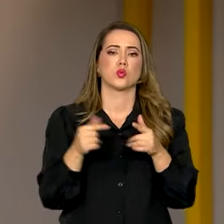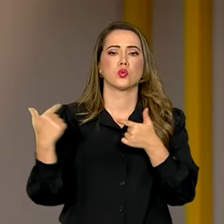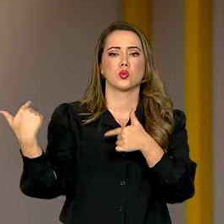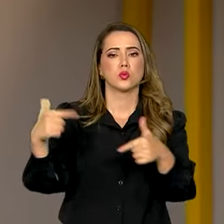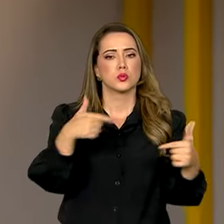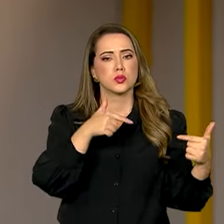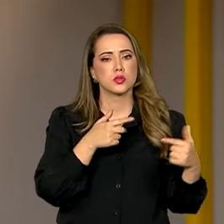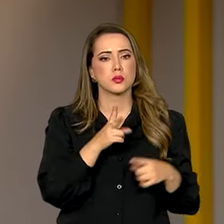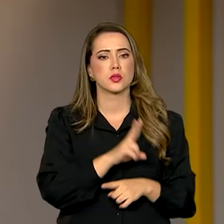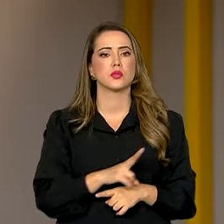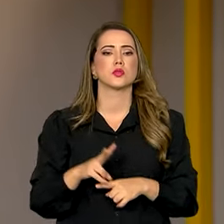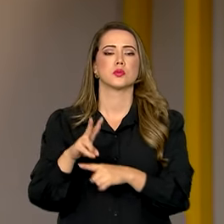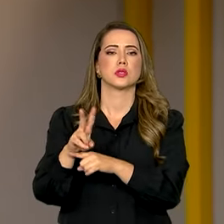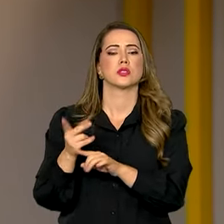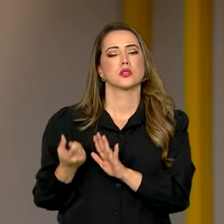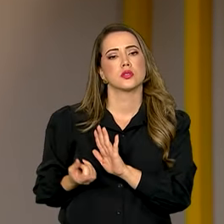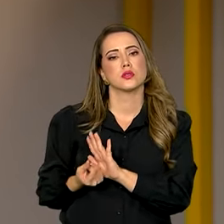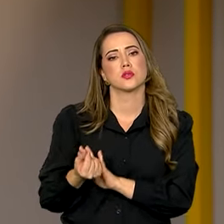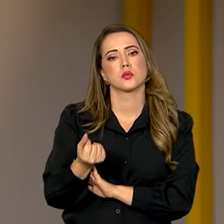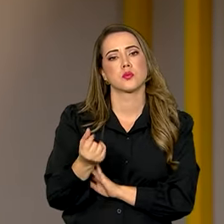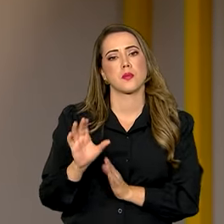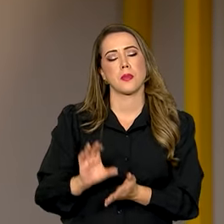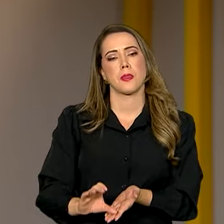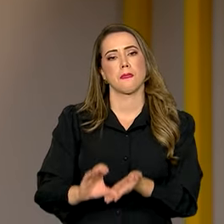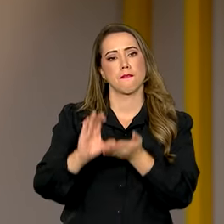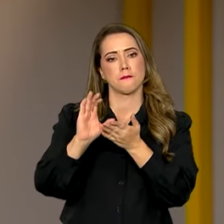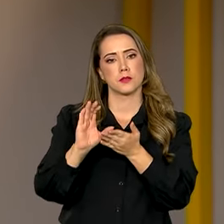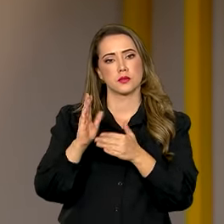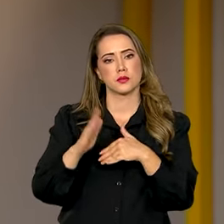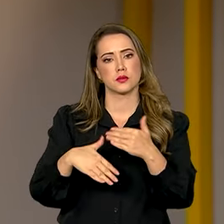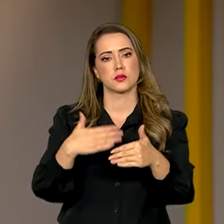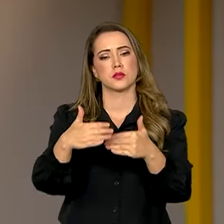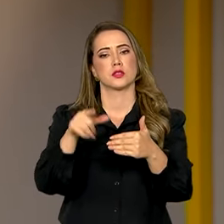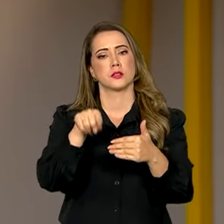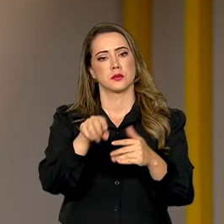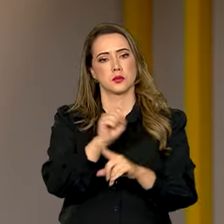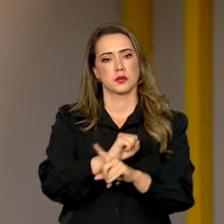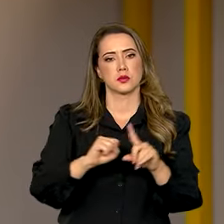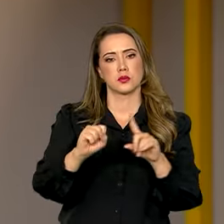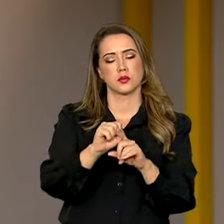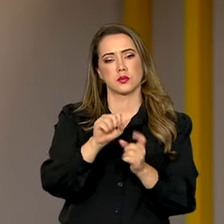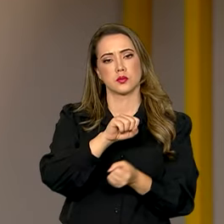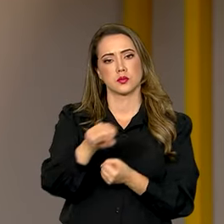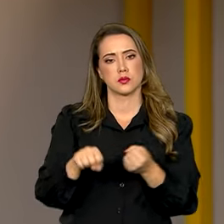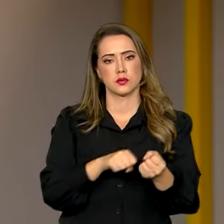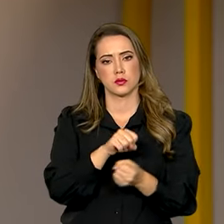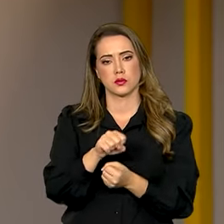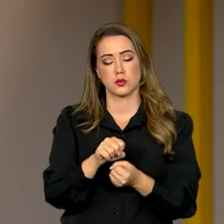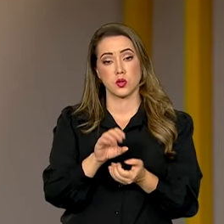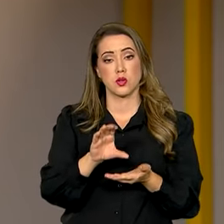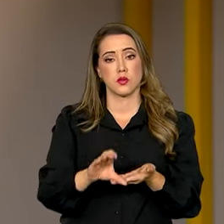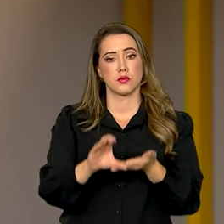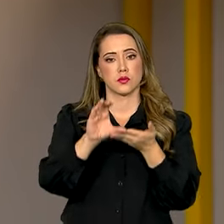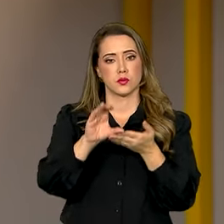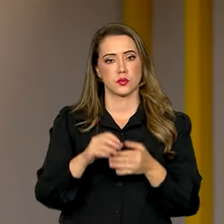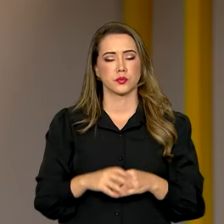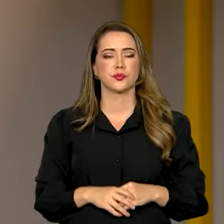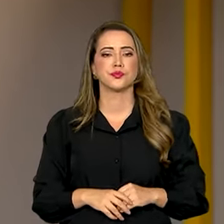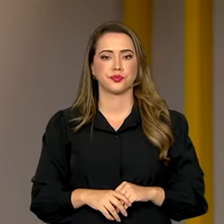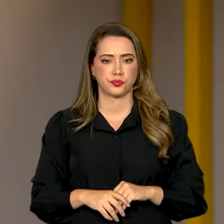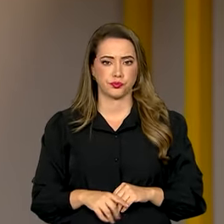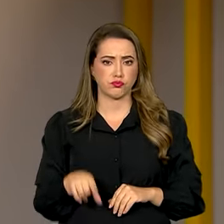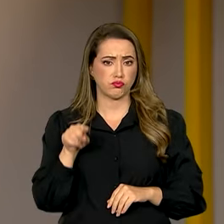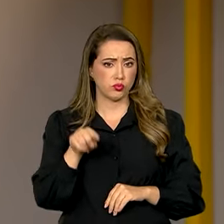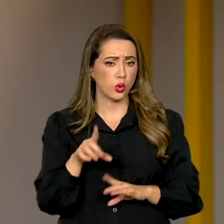integrantes do Grupo de Trabalho de Crédito e Investimento do Conselho de Desenvolvimento Econômico e Social Sustentável, o